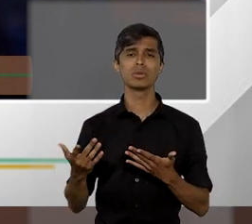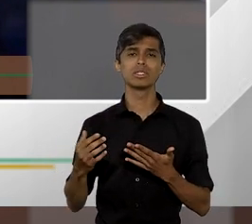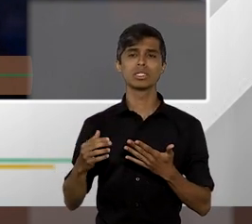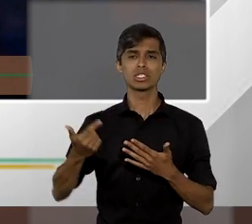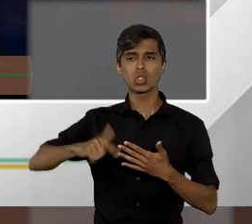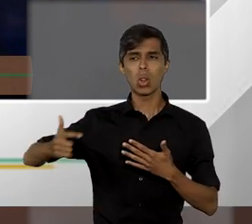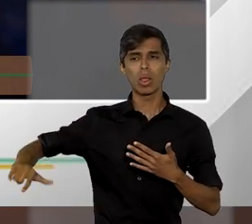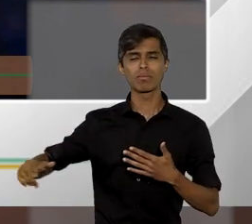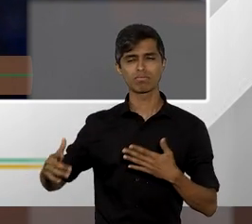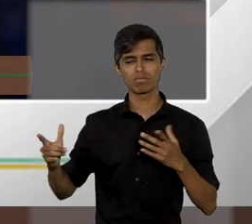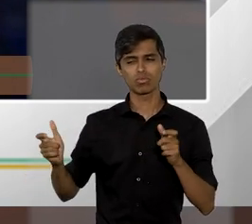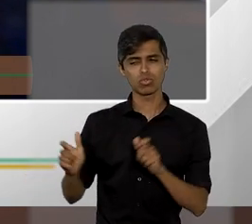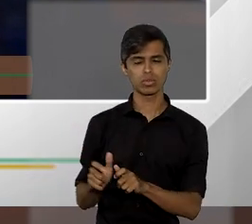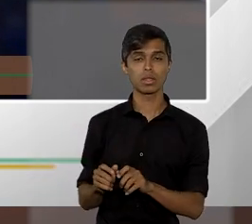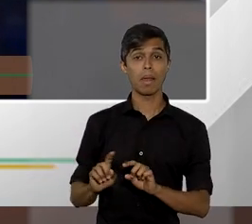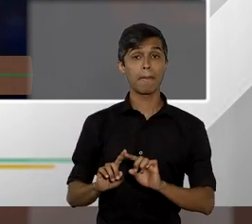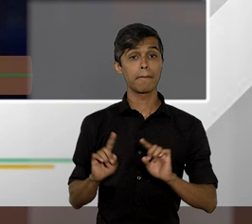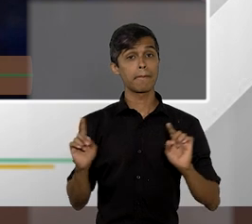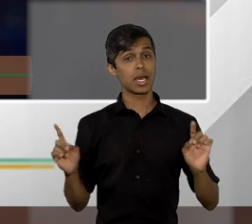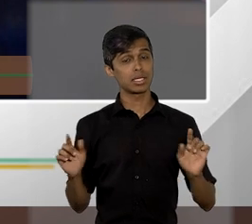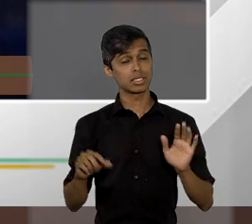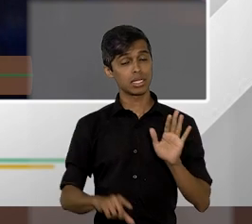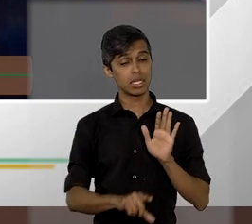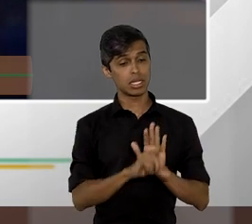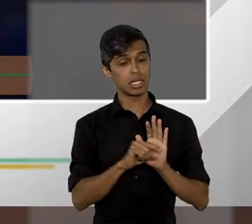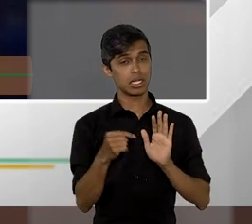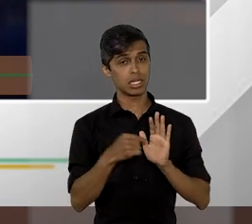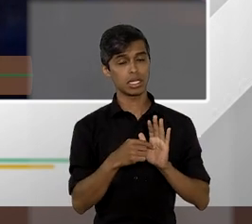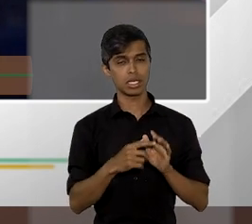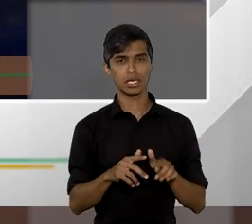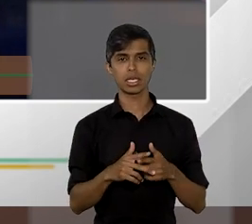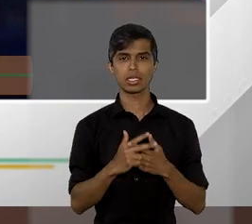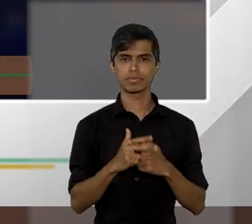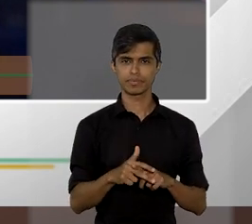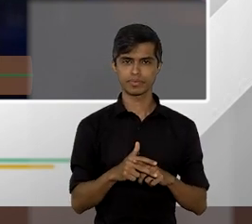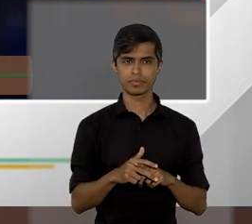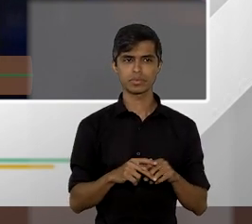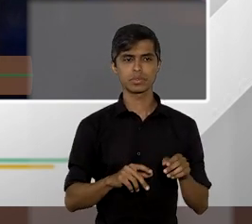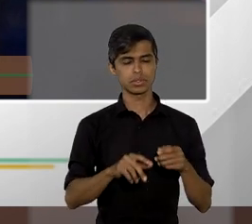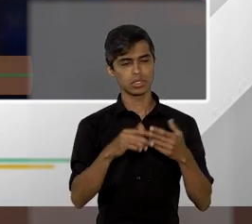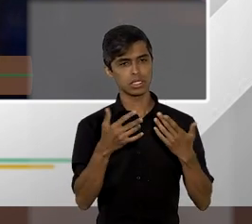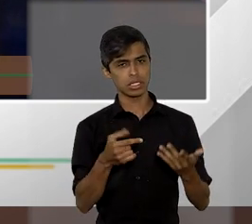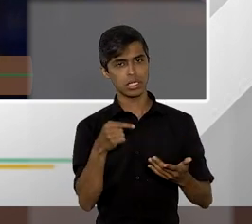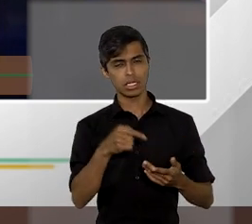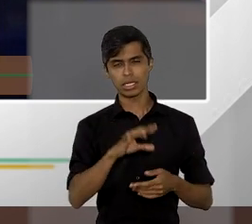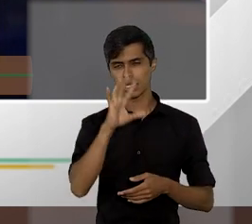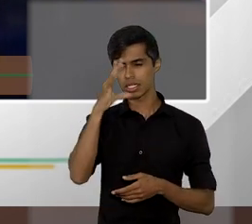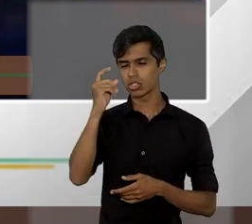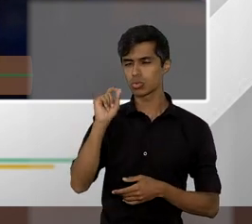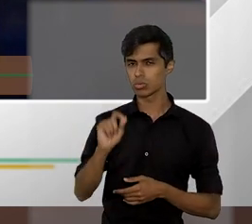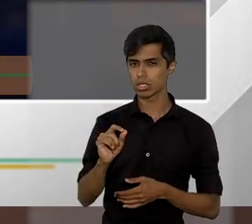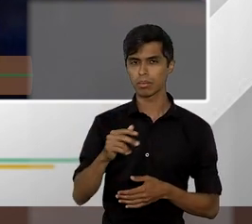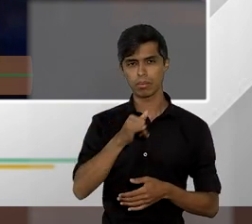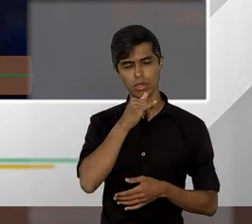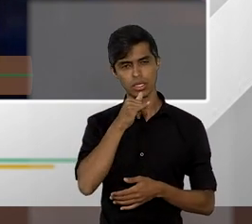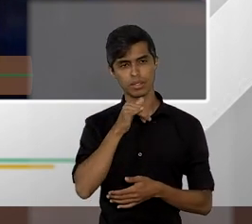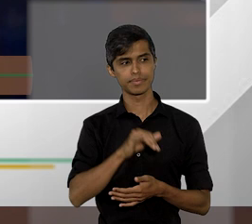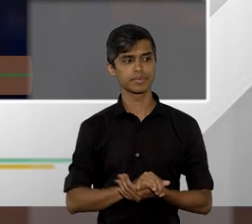é a lei regulamentadora vai caber definir por exemplo